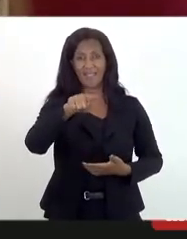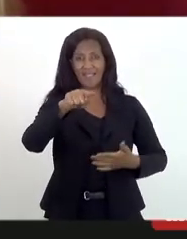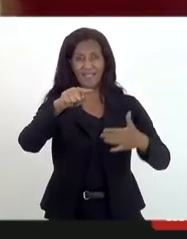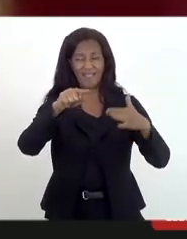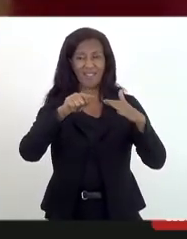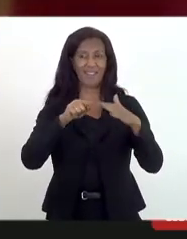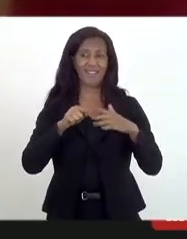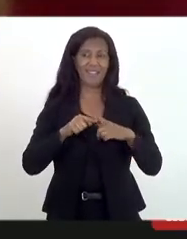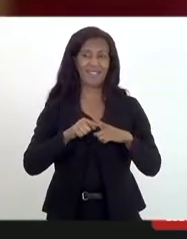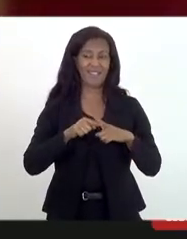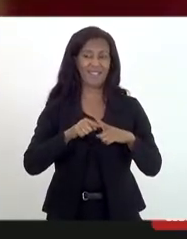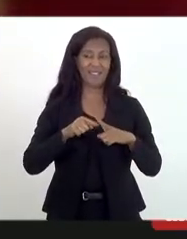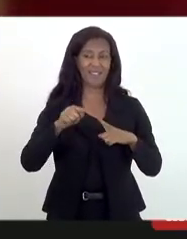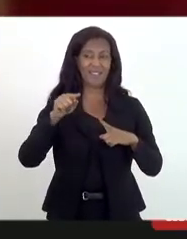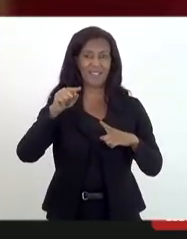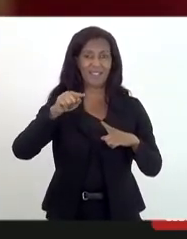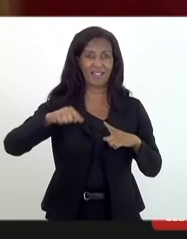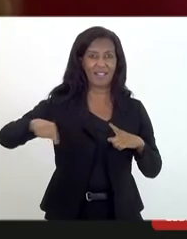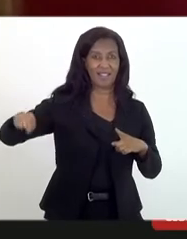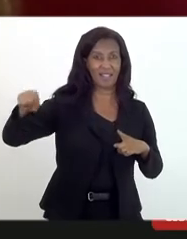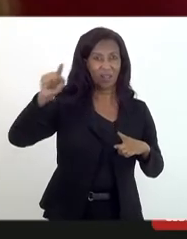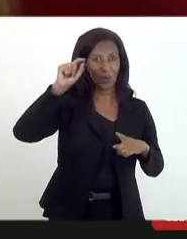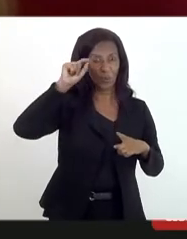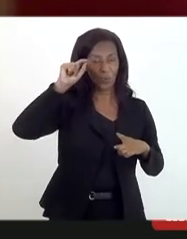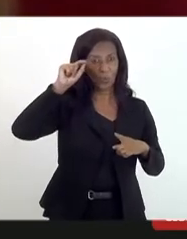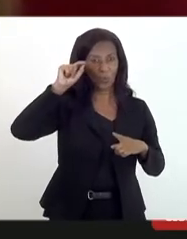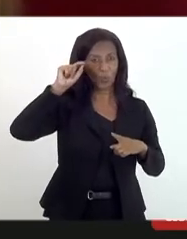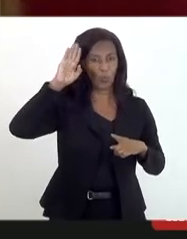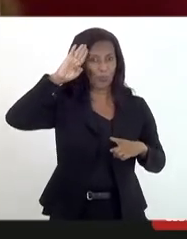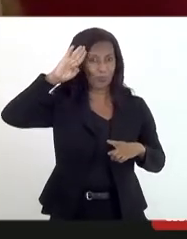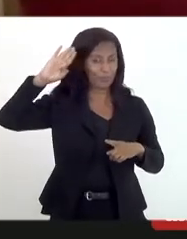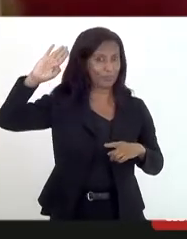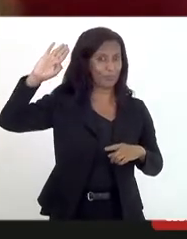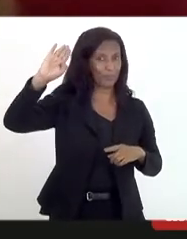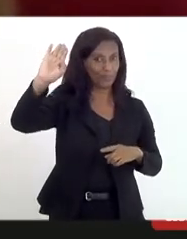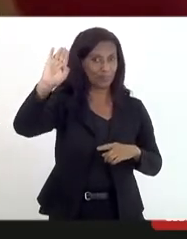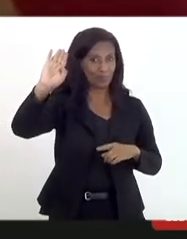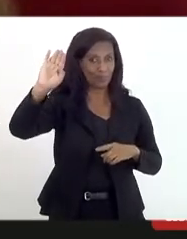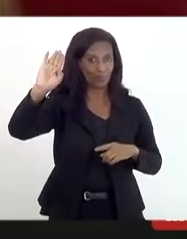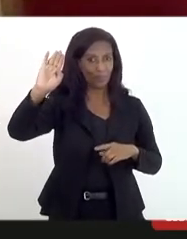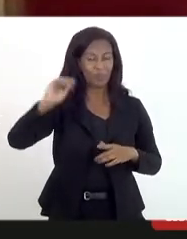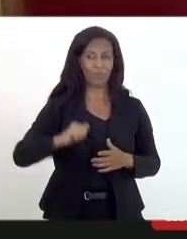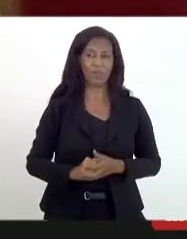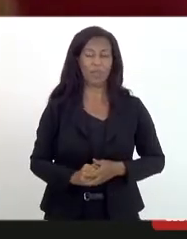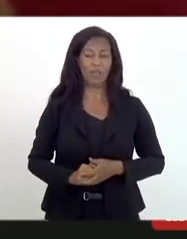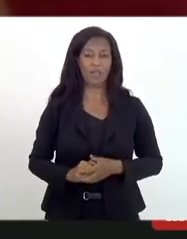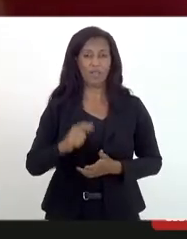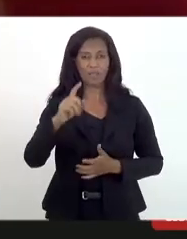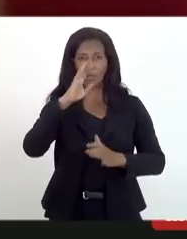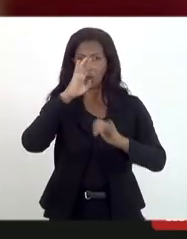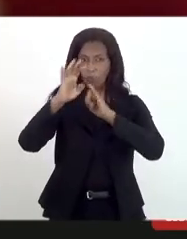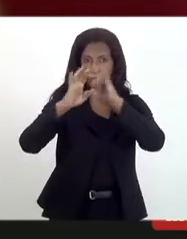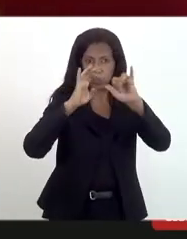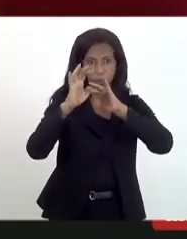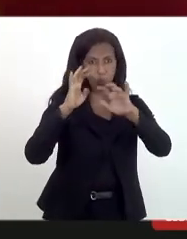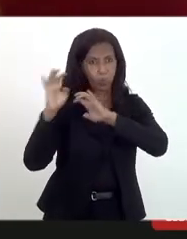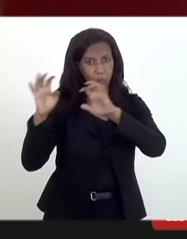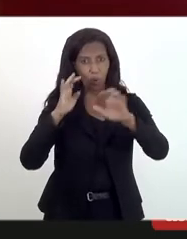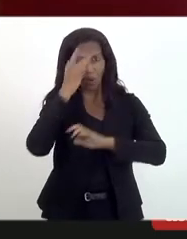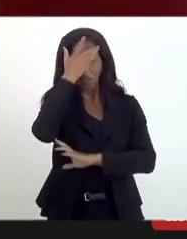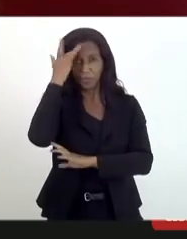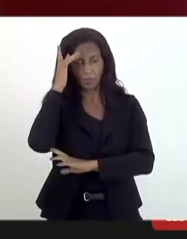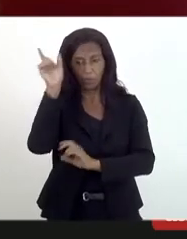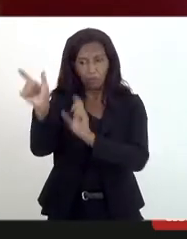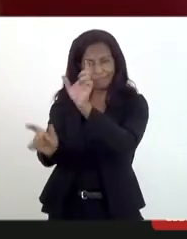de que foi apresentado. Acho que fatos como esse foram dirigidos a outras pessoas que não tiveram a